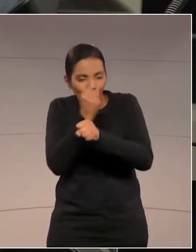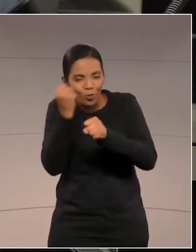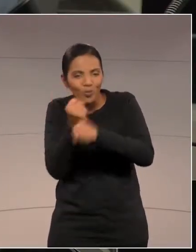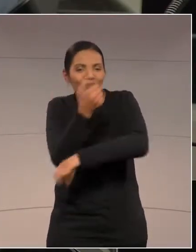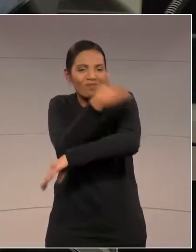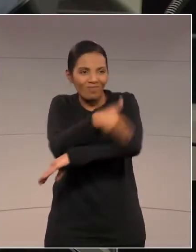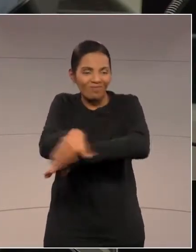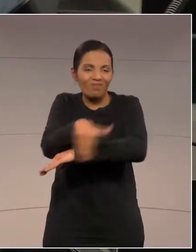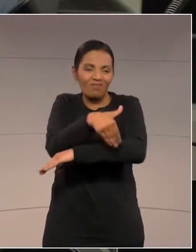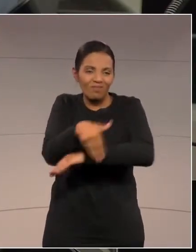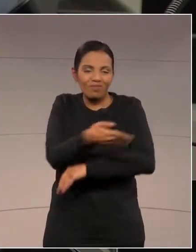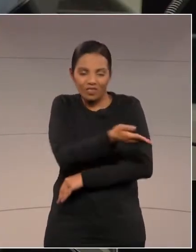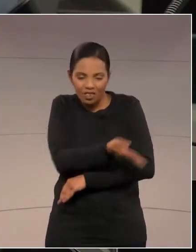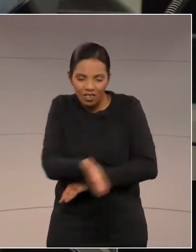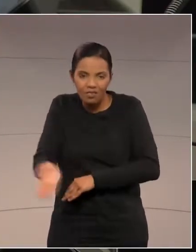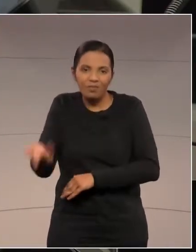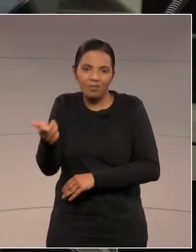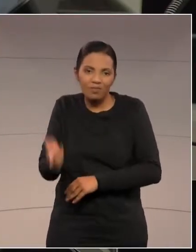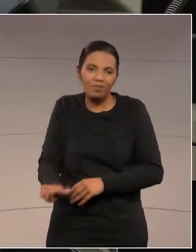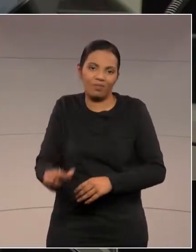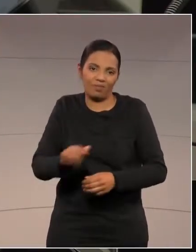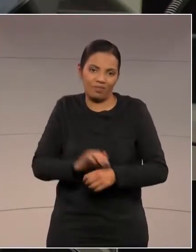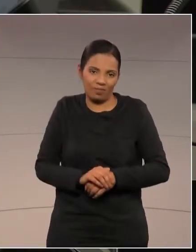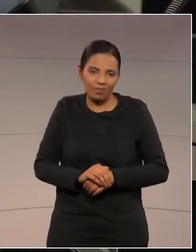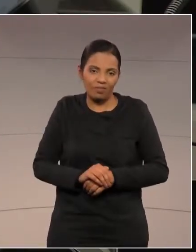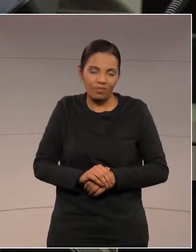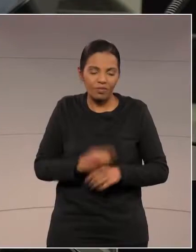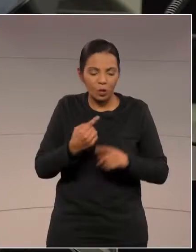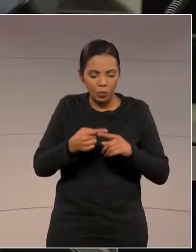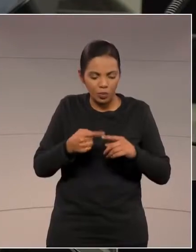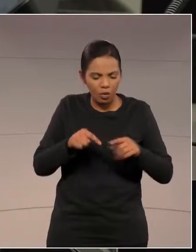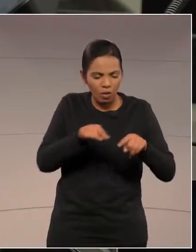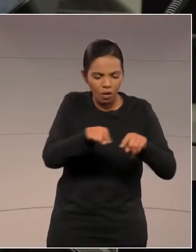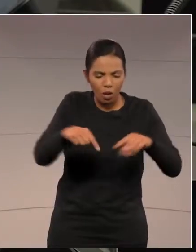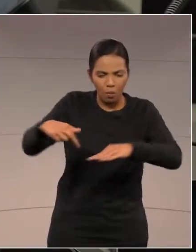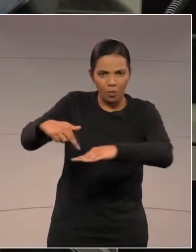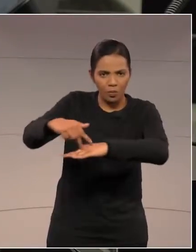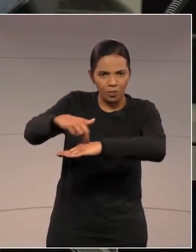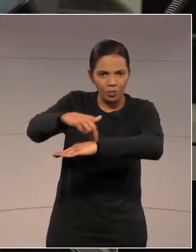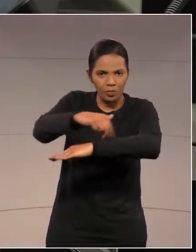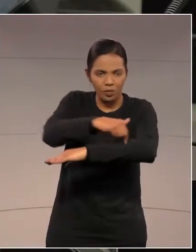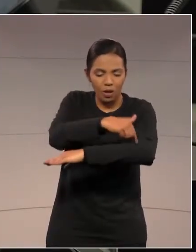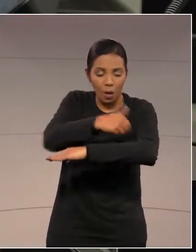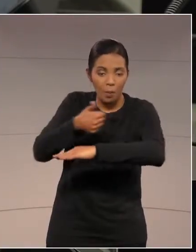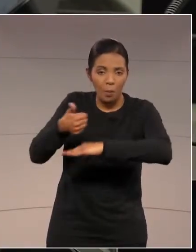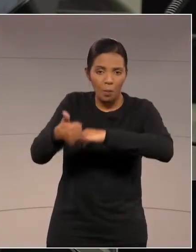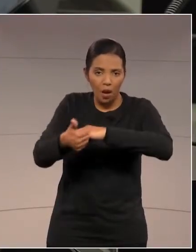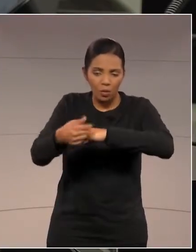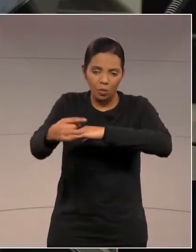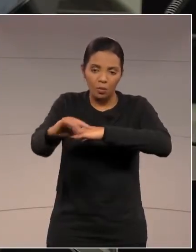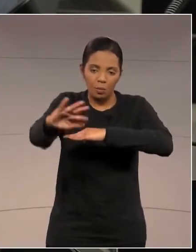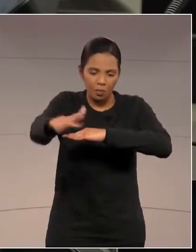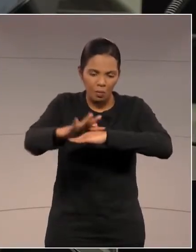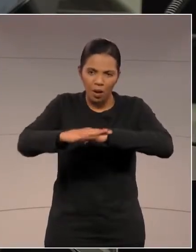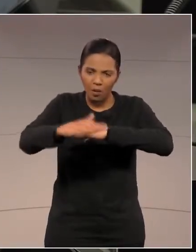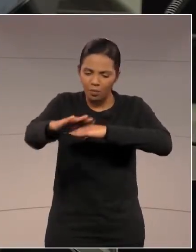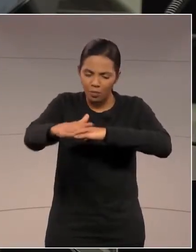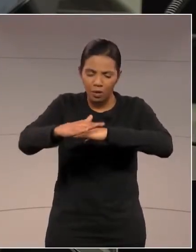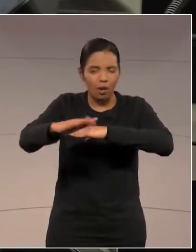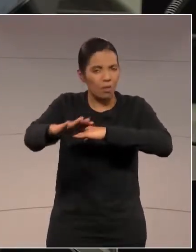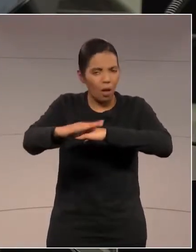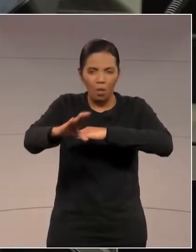para reconstituir a calçada Beira Mar, porque o mar, ele vai continuar avançando